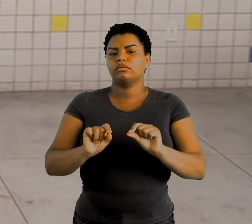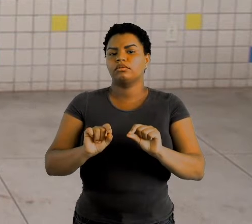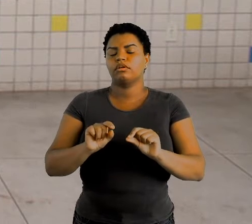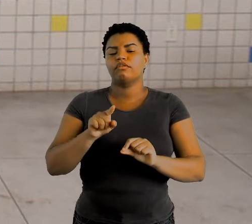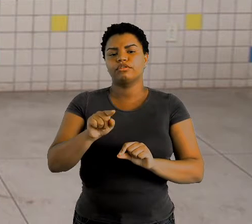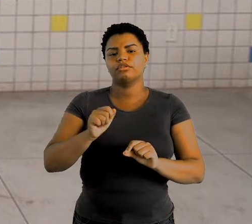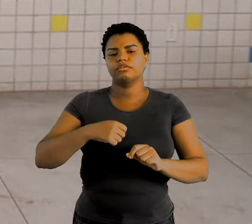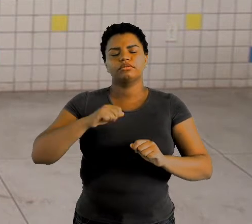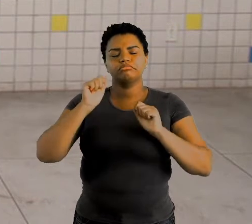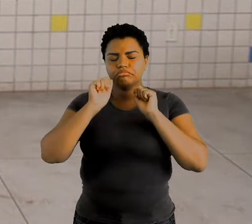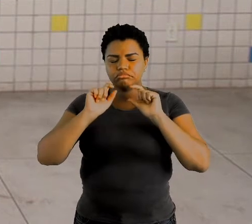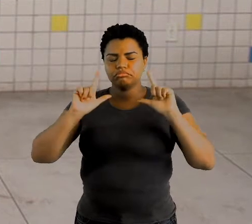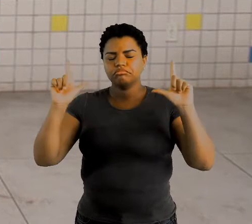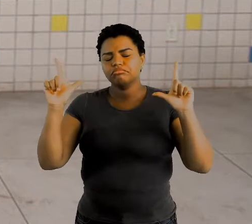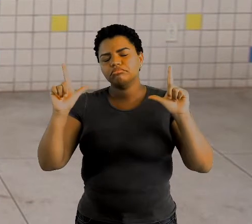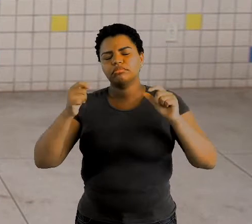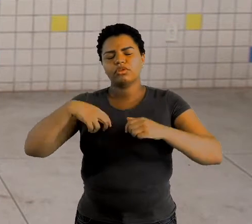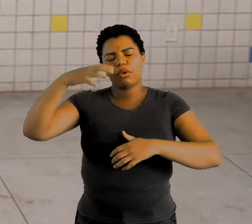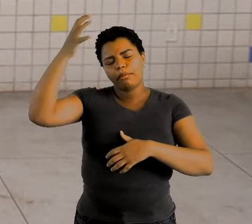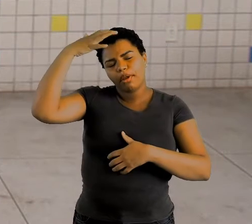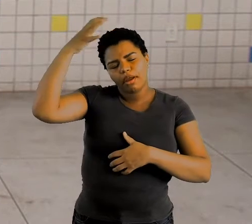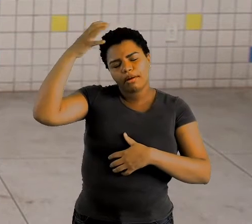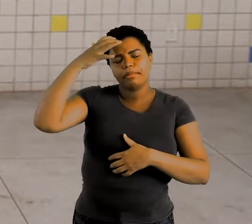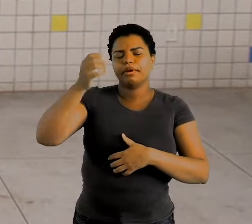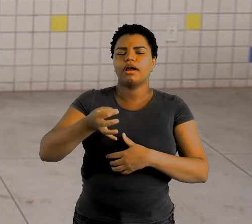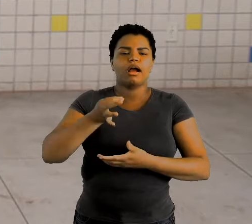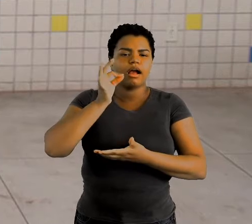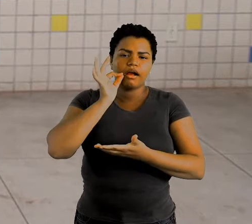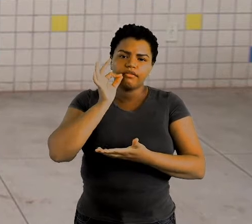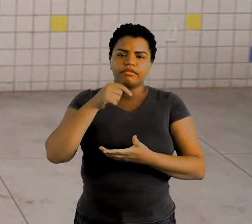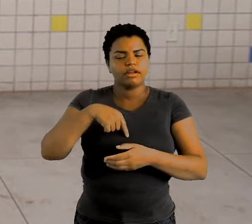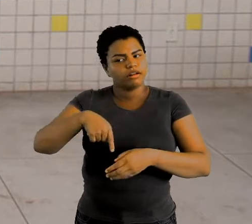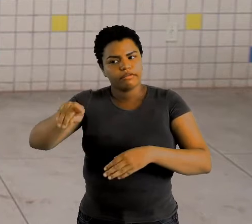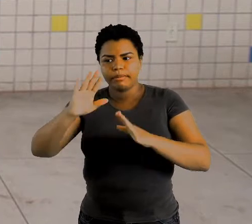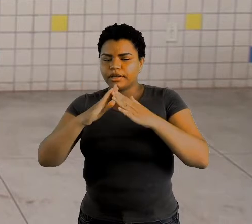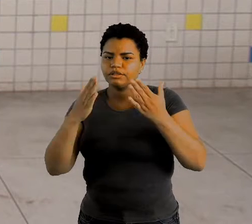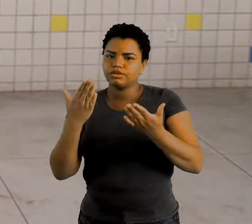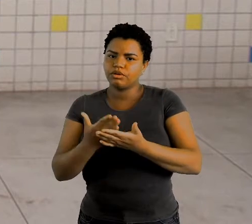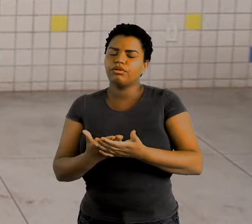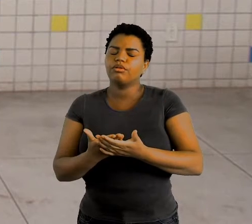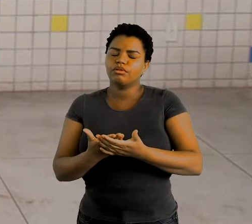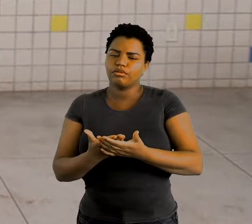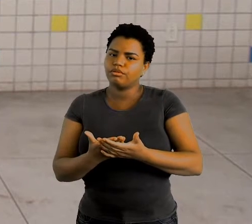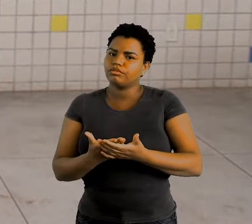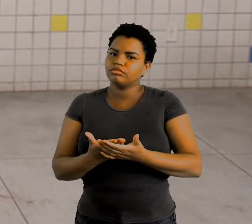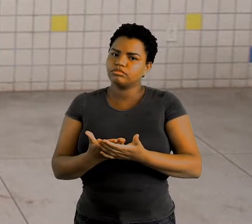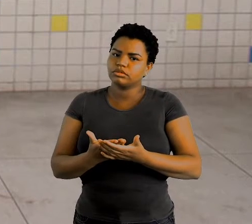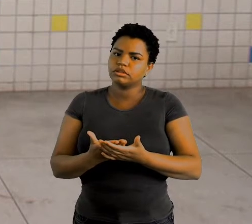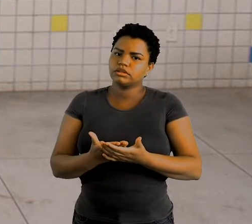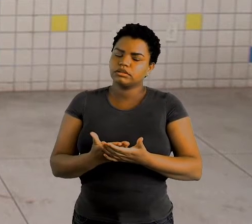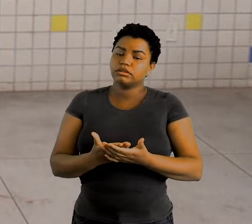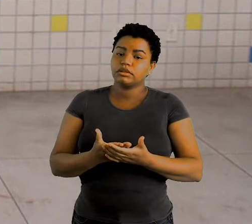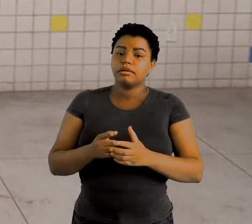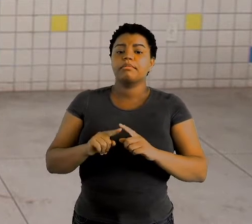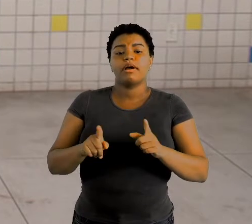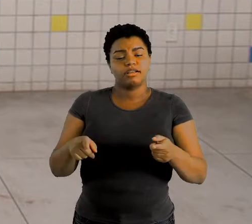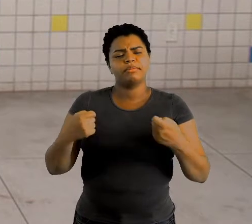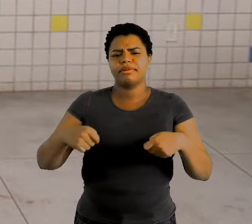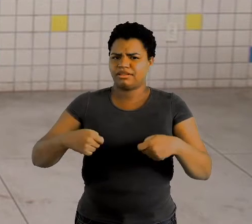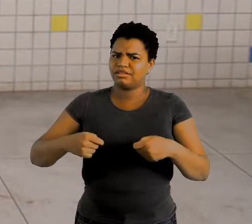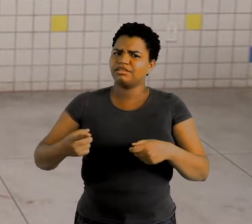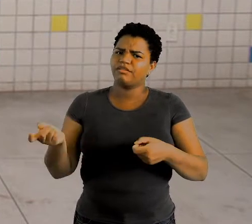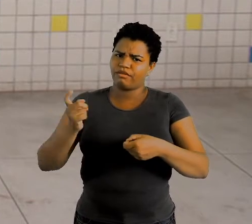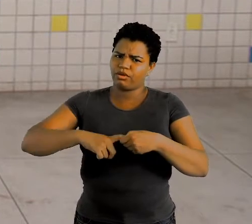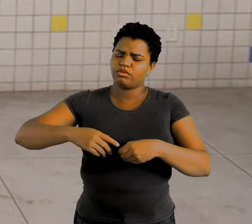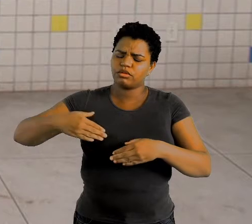levantando, tomando banho, tomando café e indo para a escola, mas vocês têm que voltar até aquela rotina.